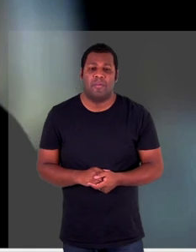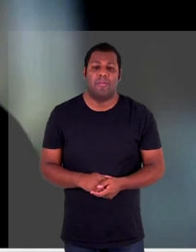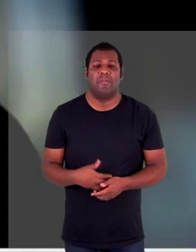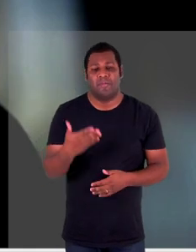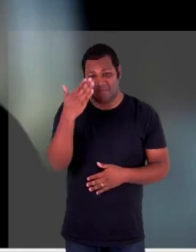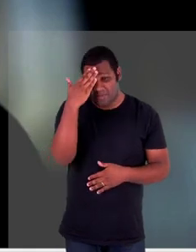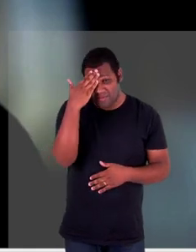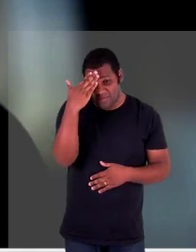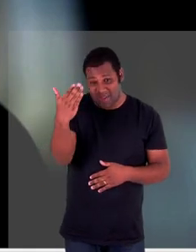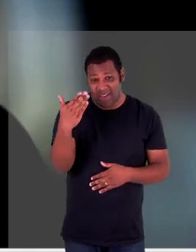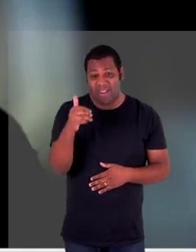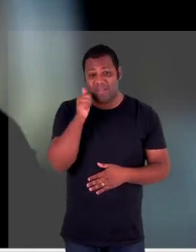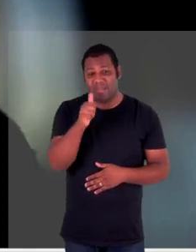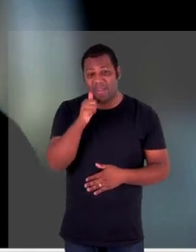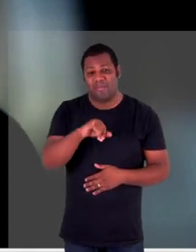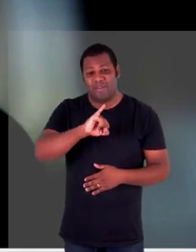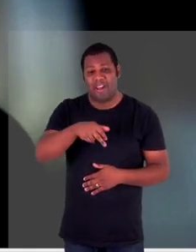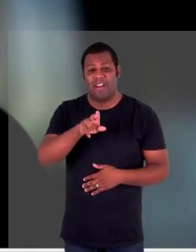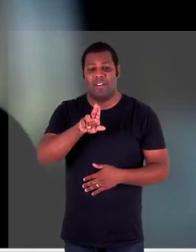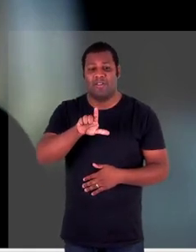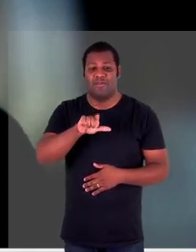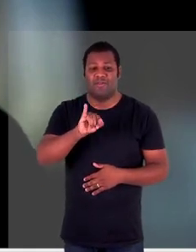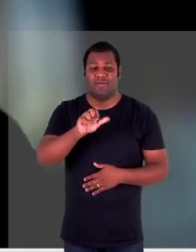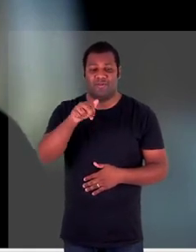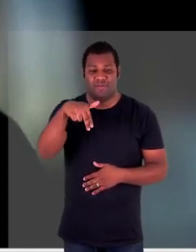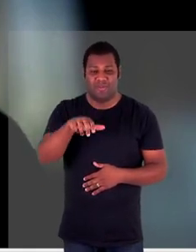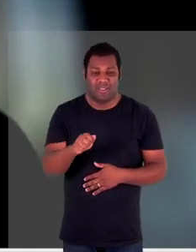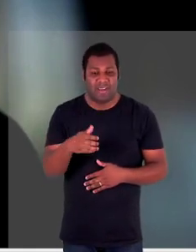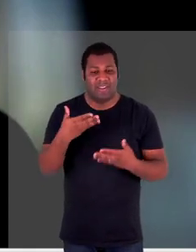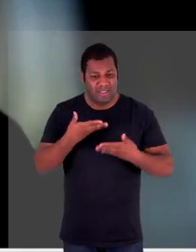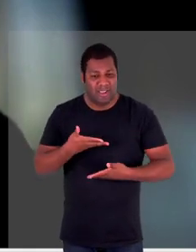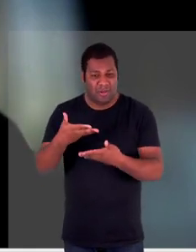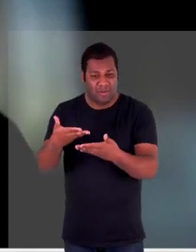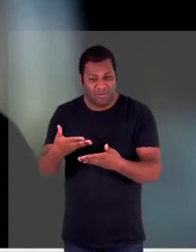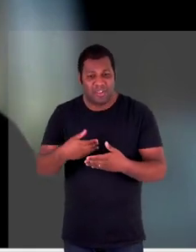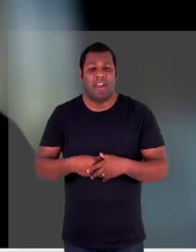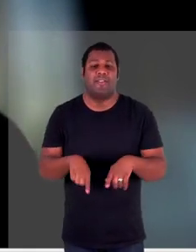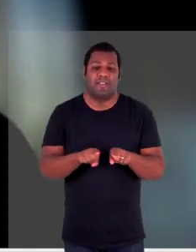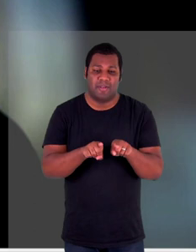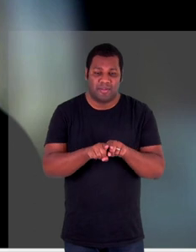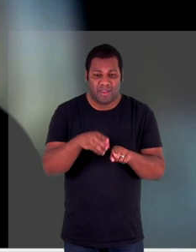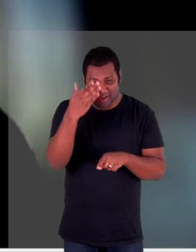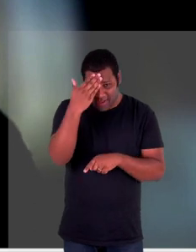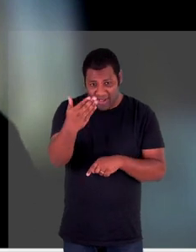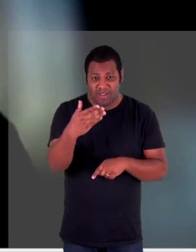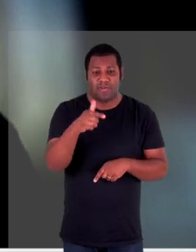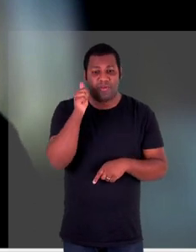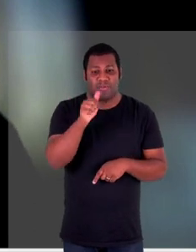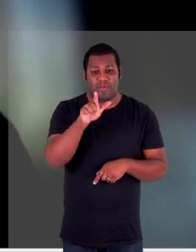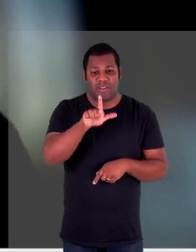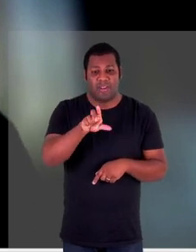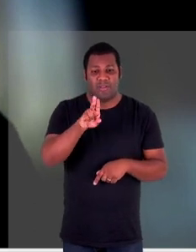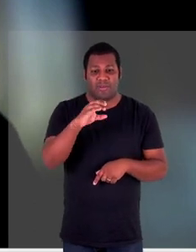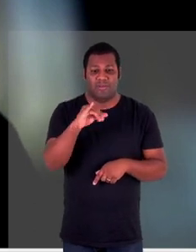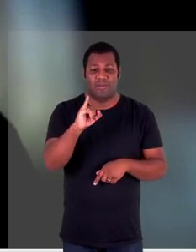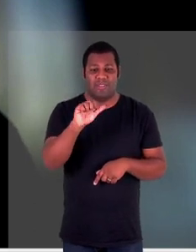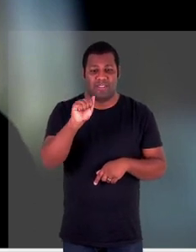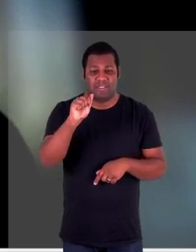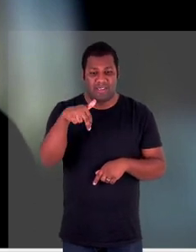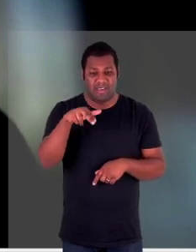Obrigada Juliana pelo convite Luciana pela apresentação e obviamente professor Vladimir Antônio pela